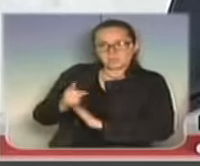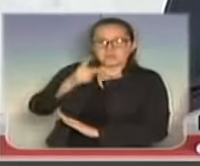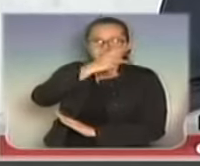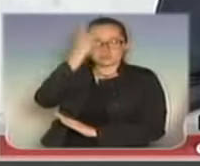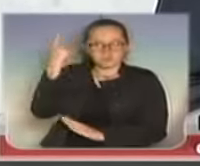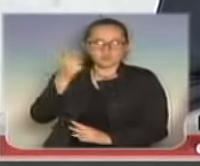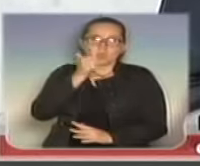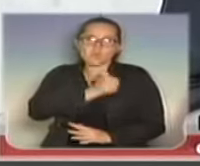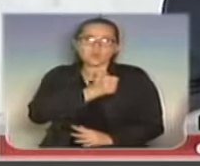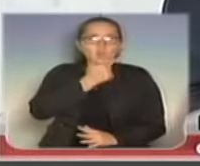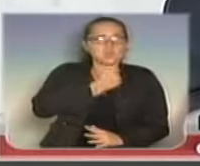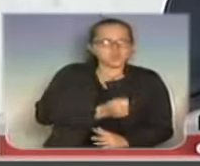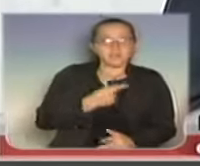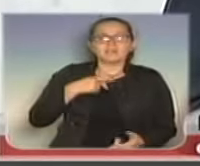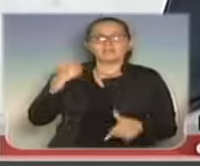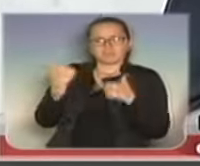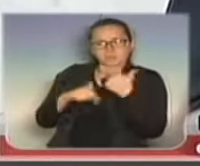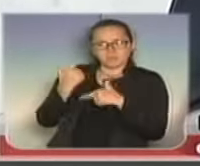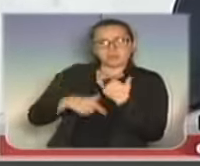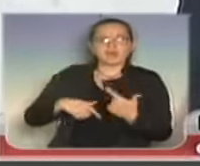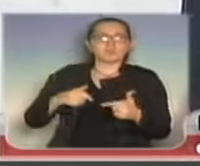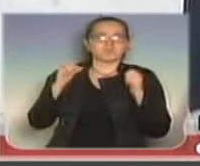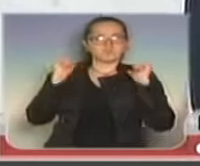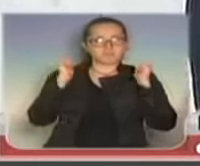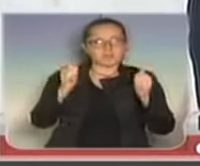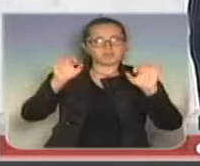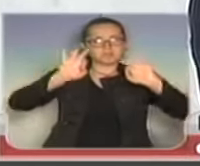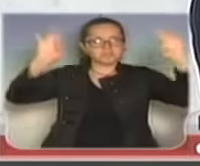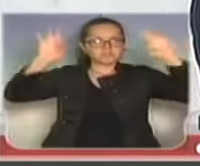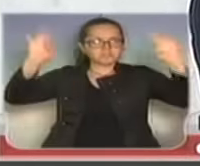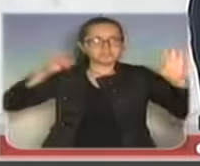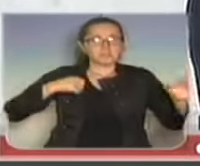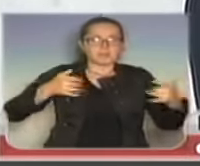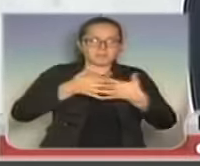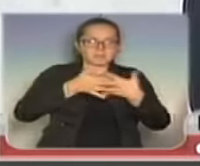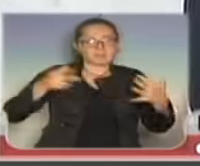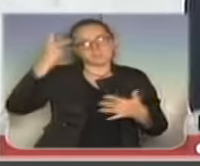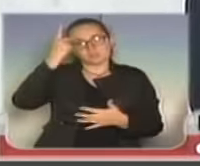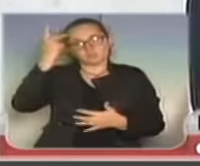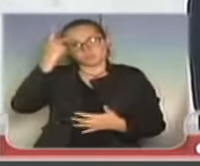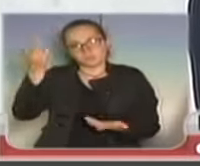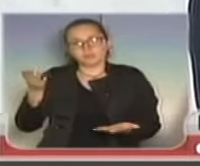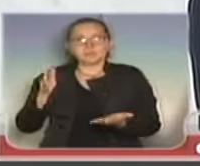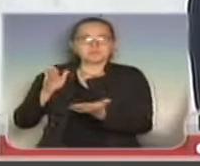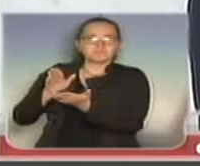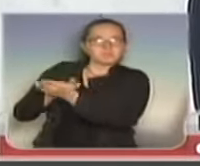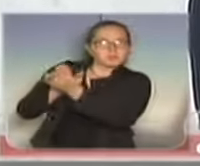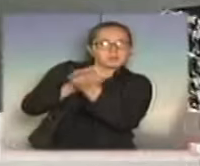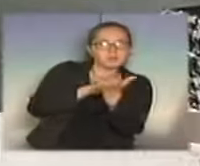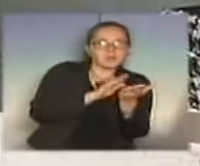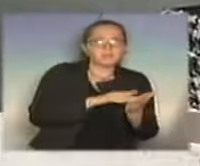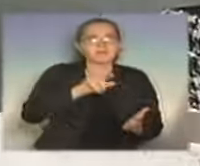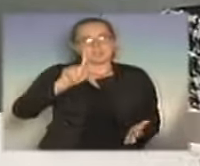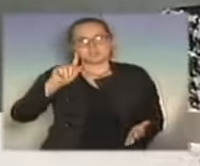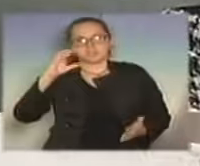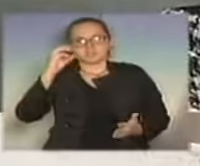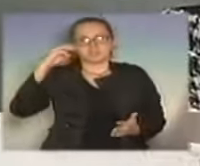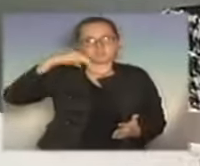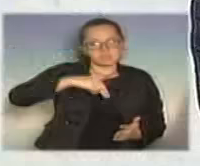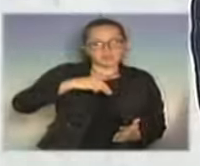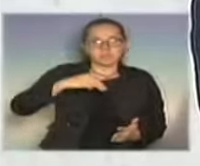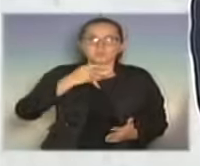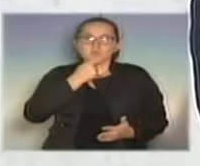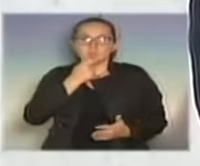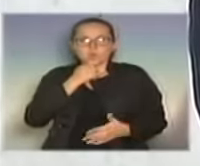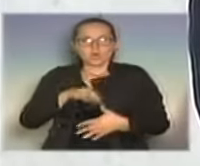vêm prestando um serviço excelente para a cidade de São Paulo. Parabéns à GCM e senhor